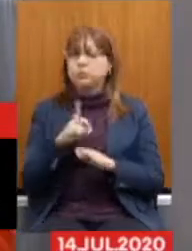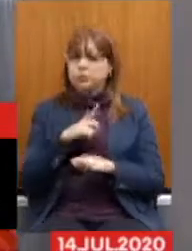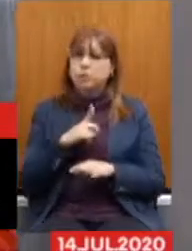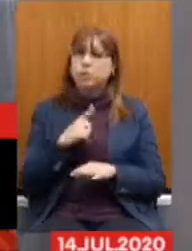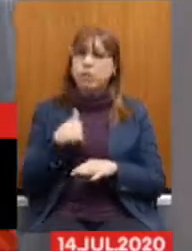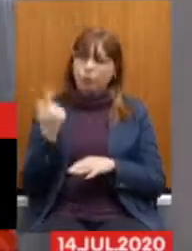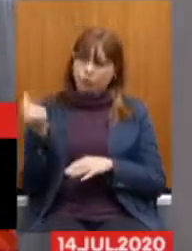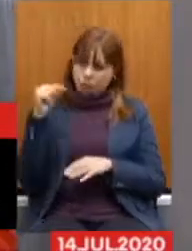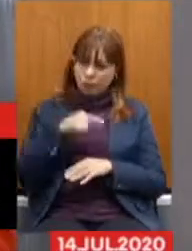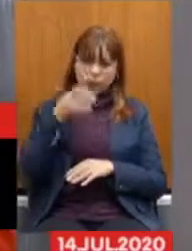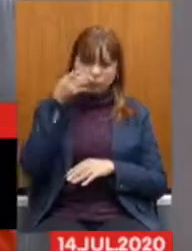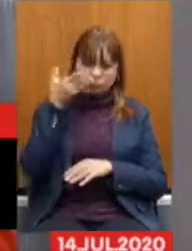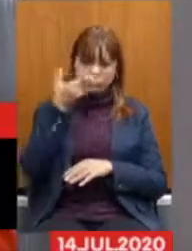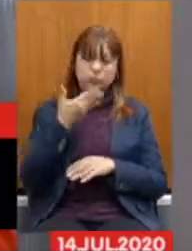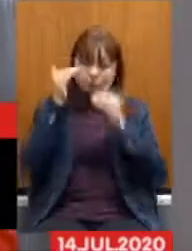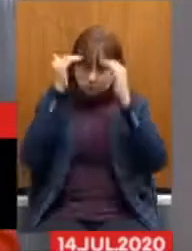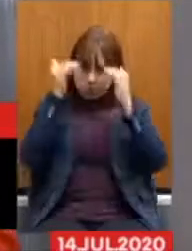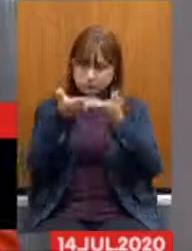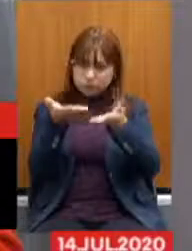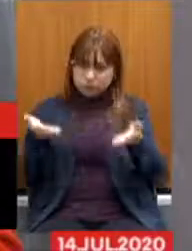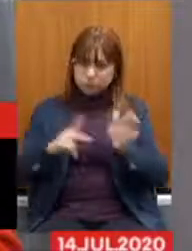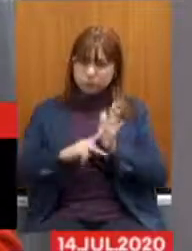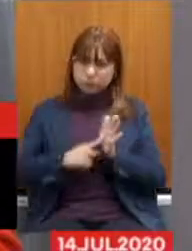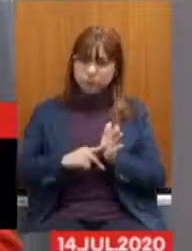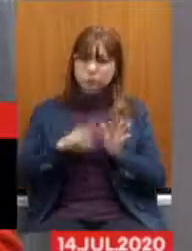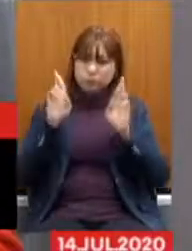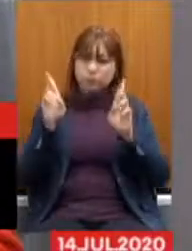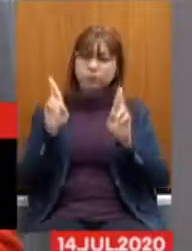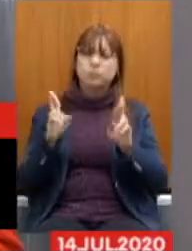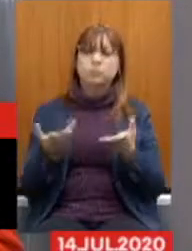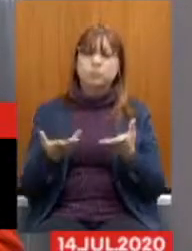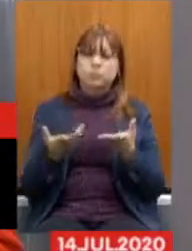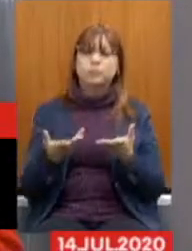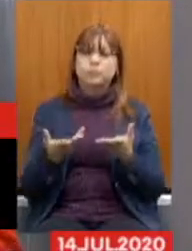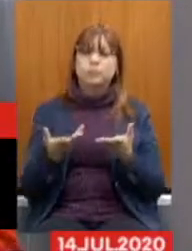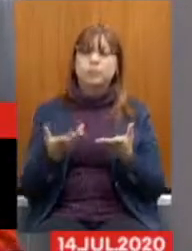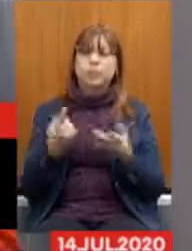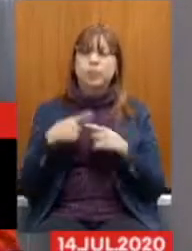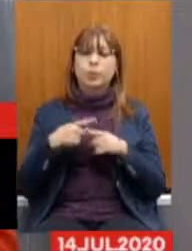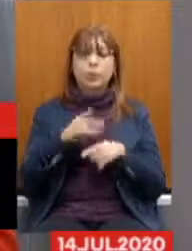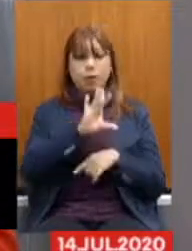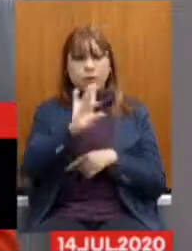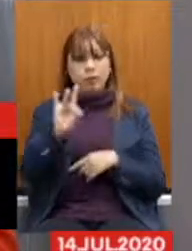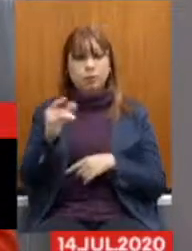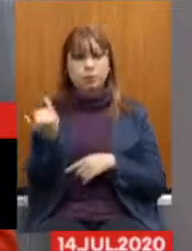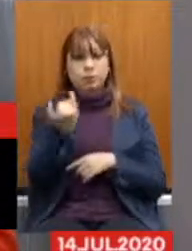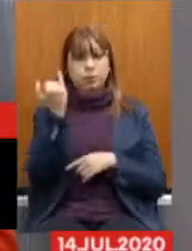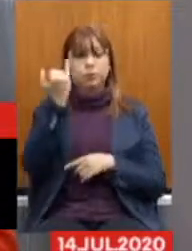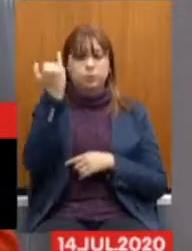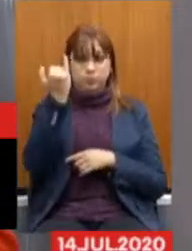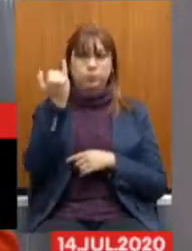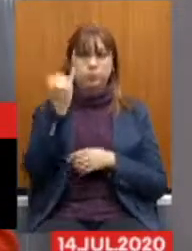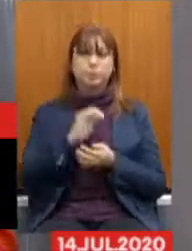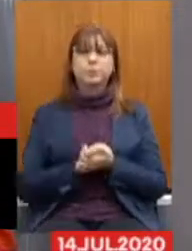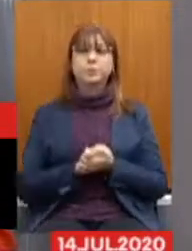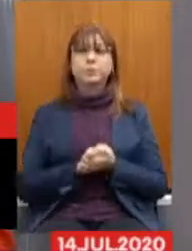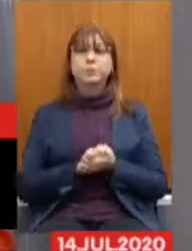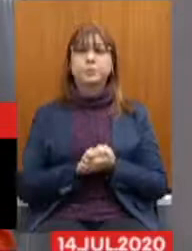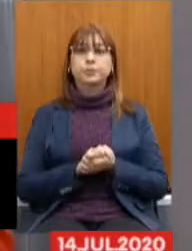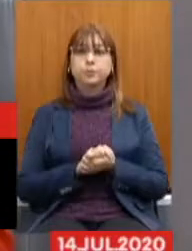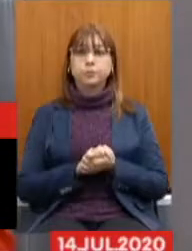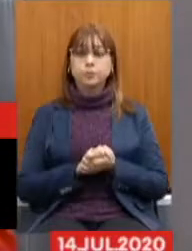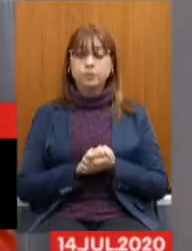vim presencialmente em respeito a vocês e a importância de cada uma e de cada um nesse processo. Me